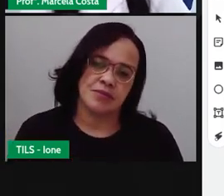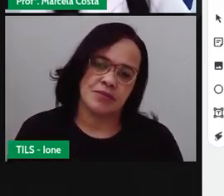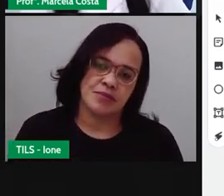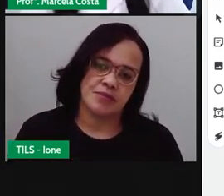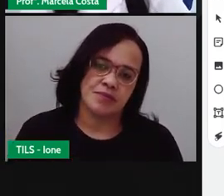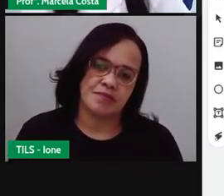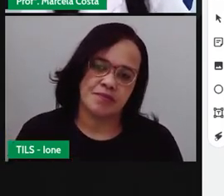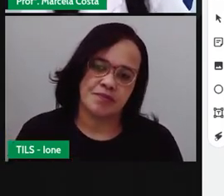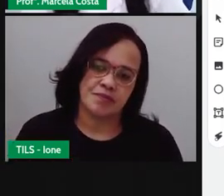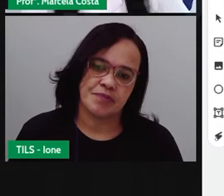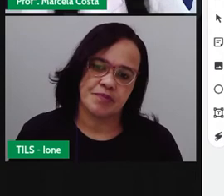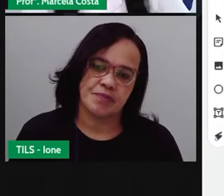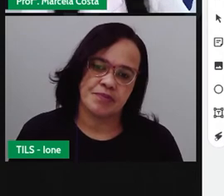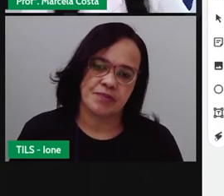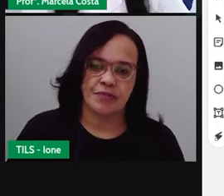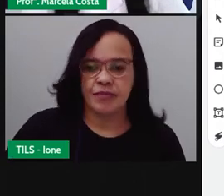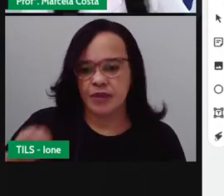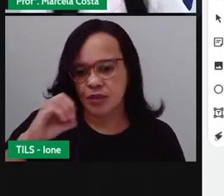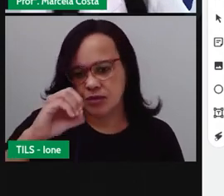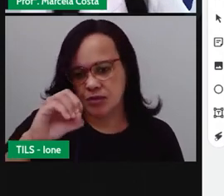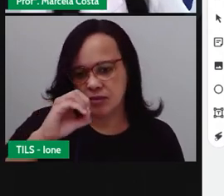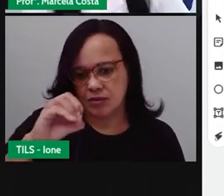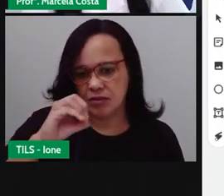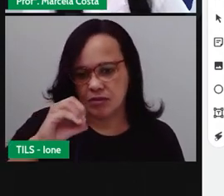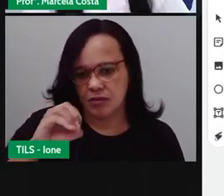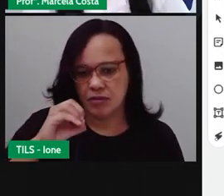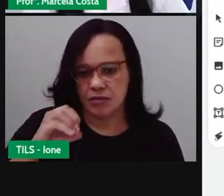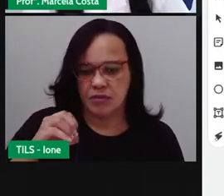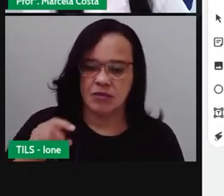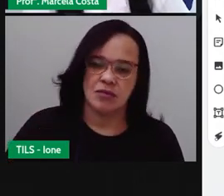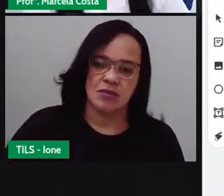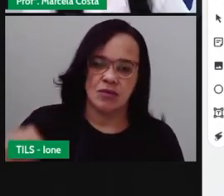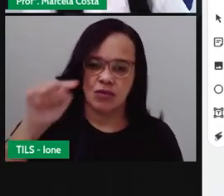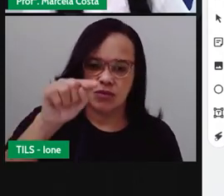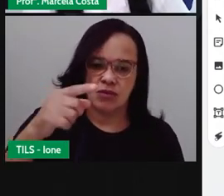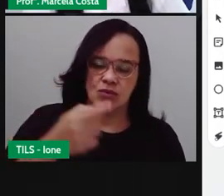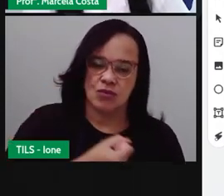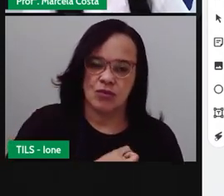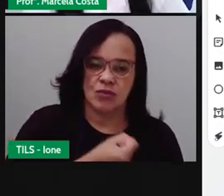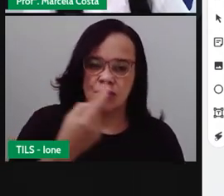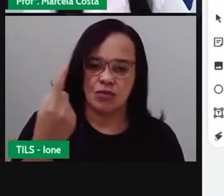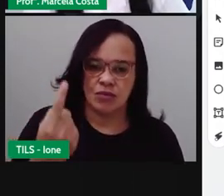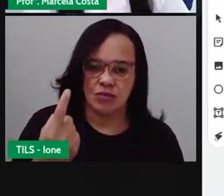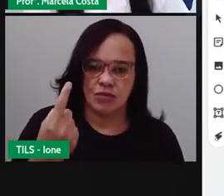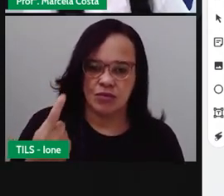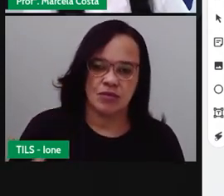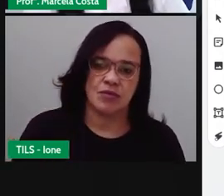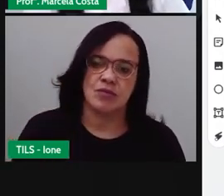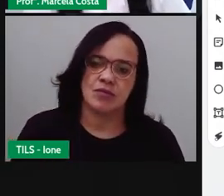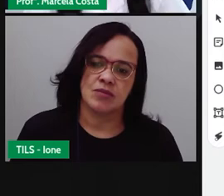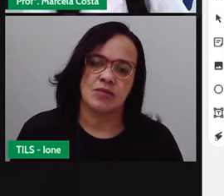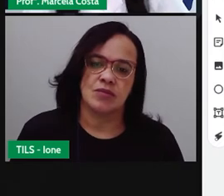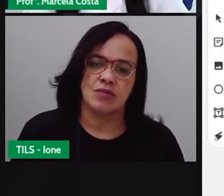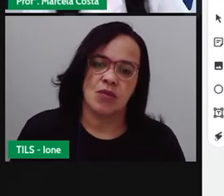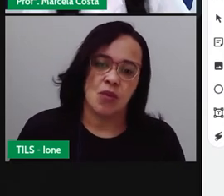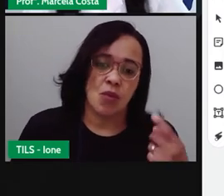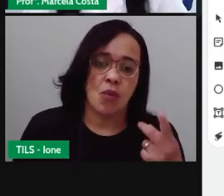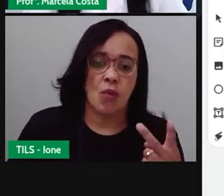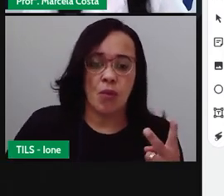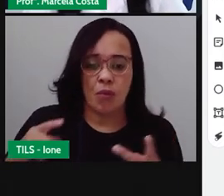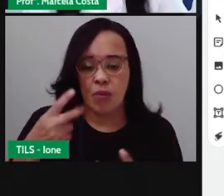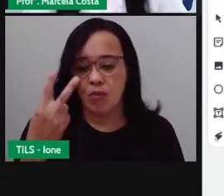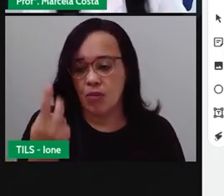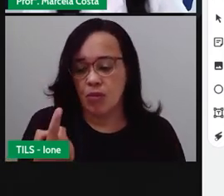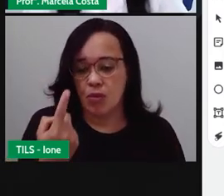Então, coloquei o 0 aqui e subi o número 1. Então, agora eu venho contando. 1 mais 1,